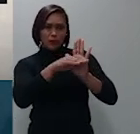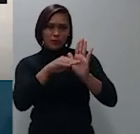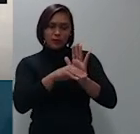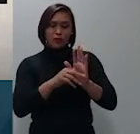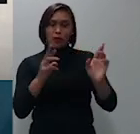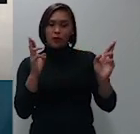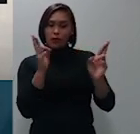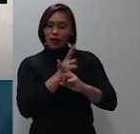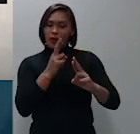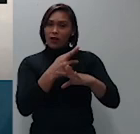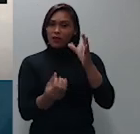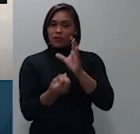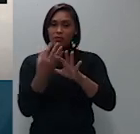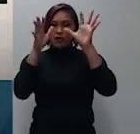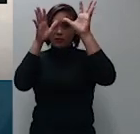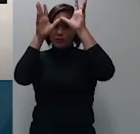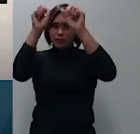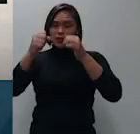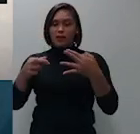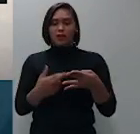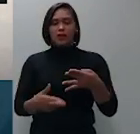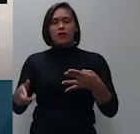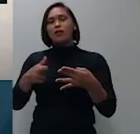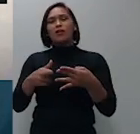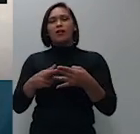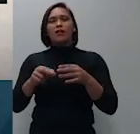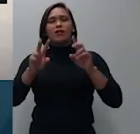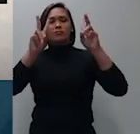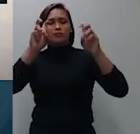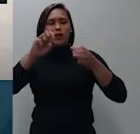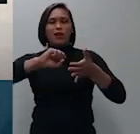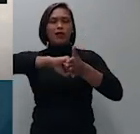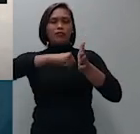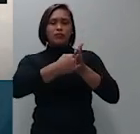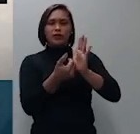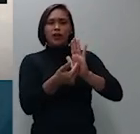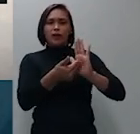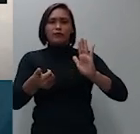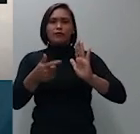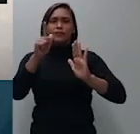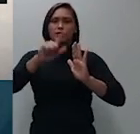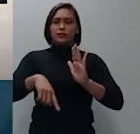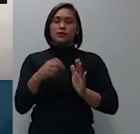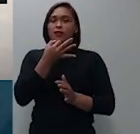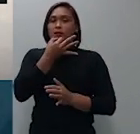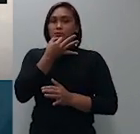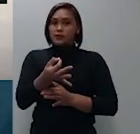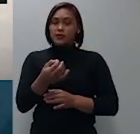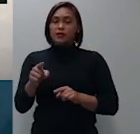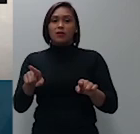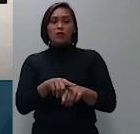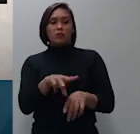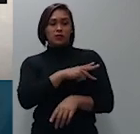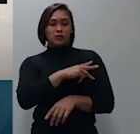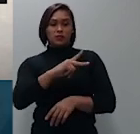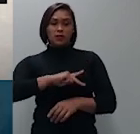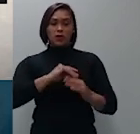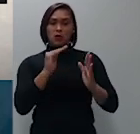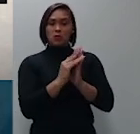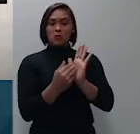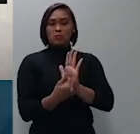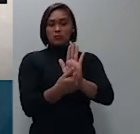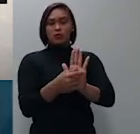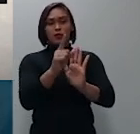veio agravo visando destrancar a insurgência parecer do Ministério Público Federal a Folha 224